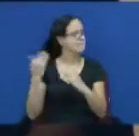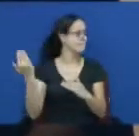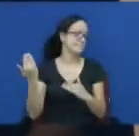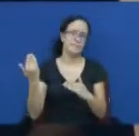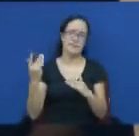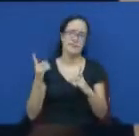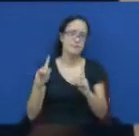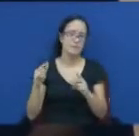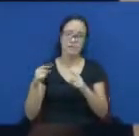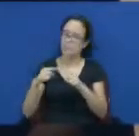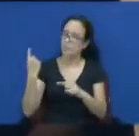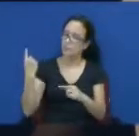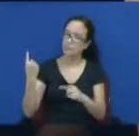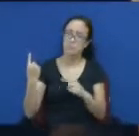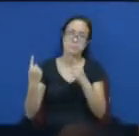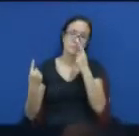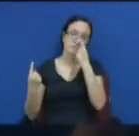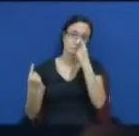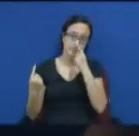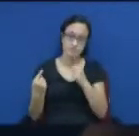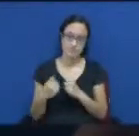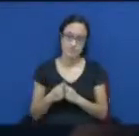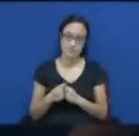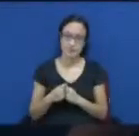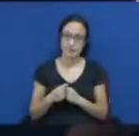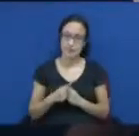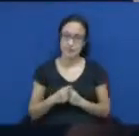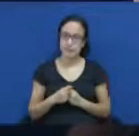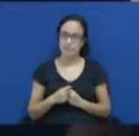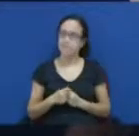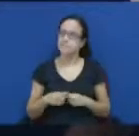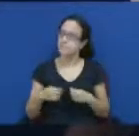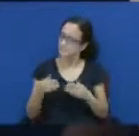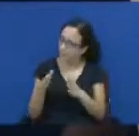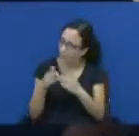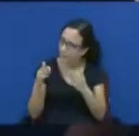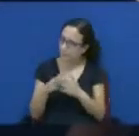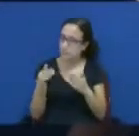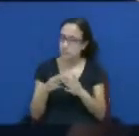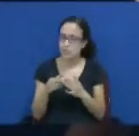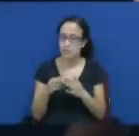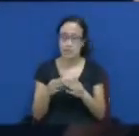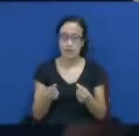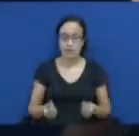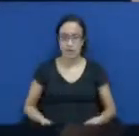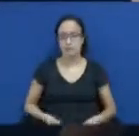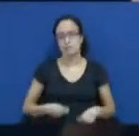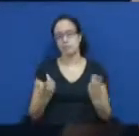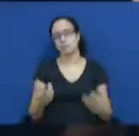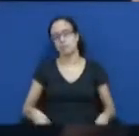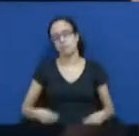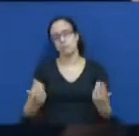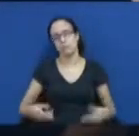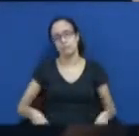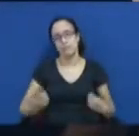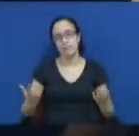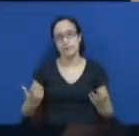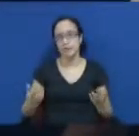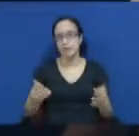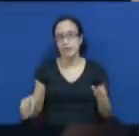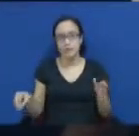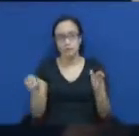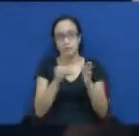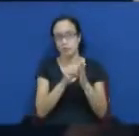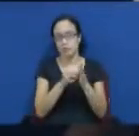para uma medida de contenção de despesa. Contenção de despesa não pode ser feita o corte